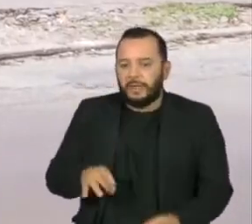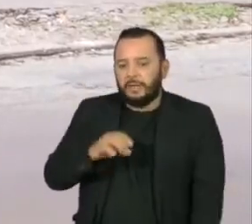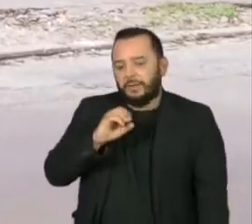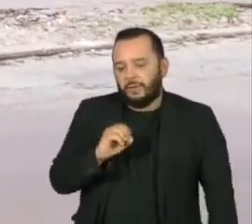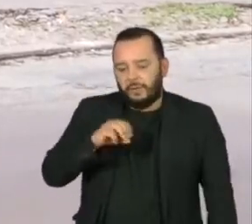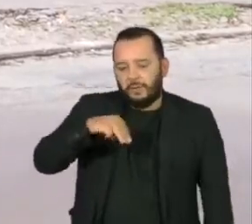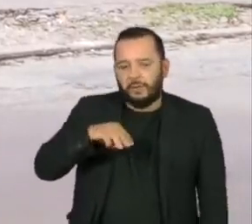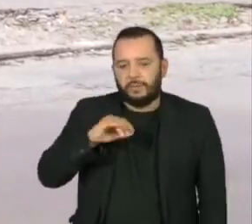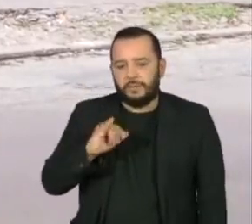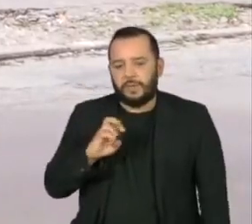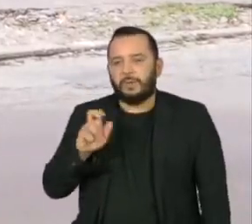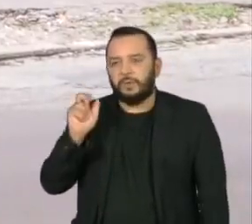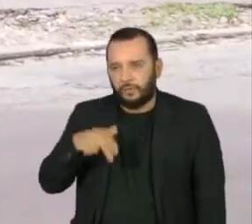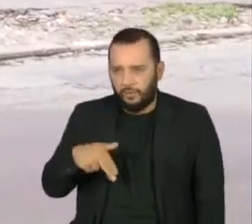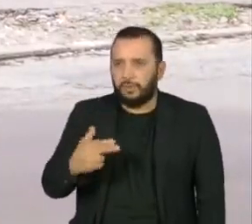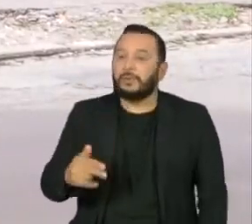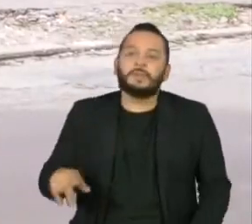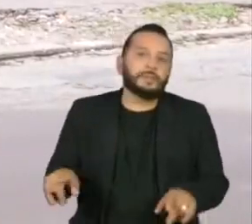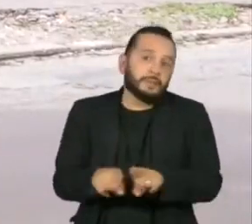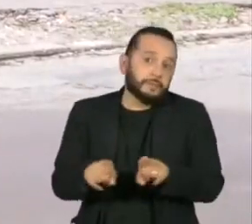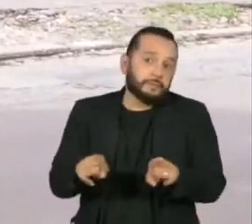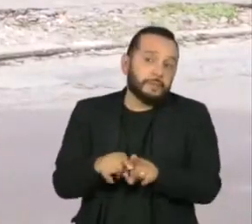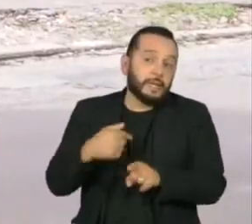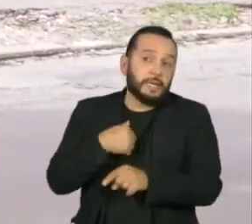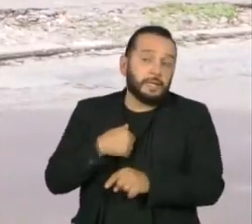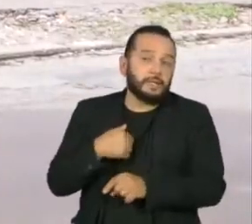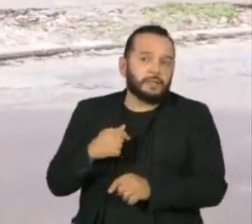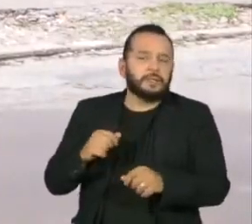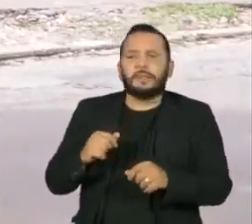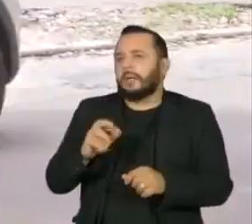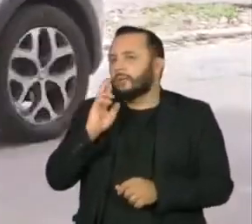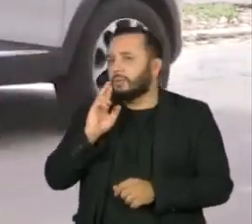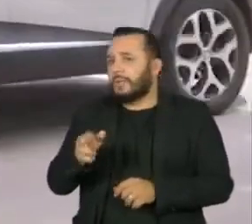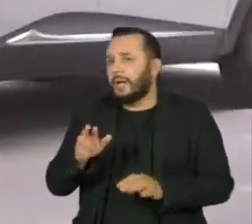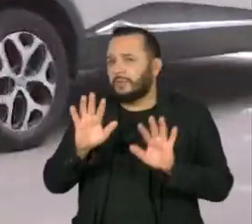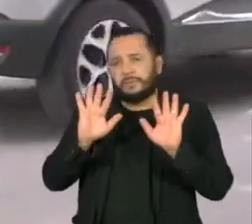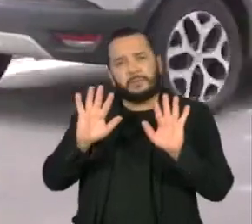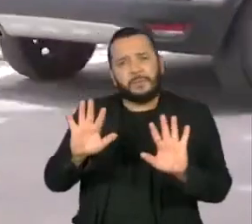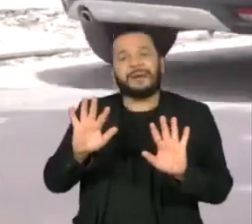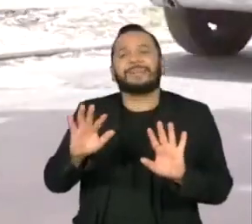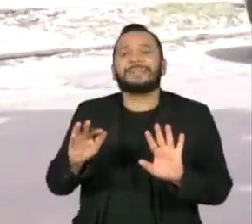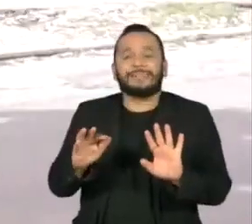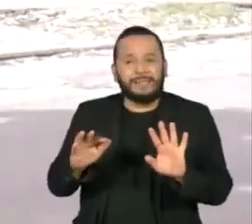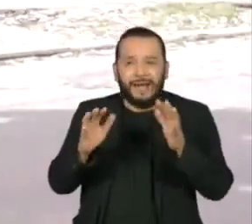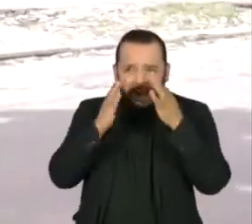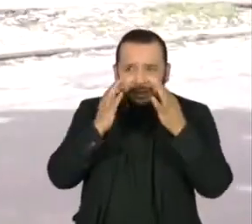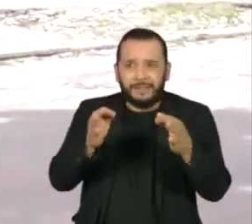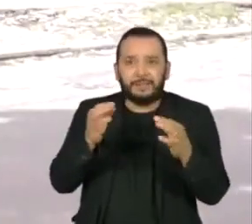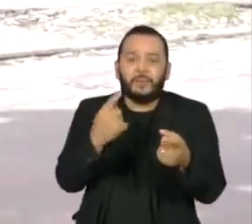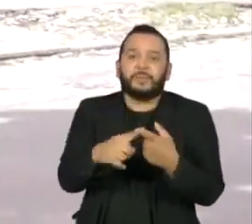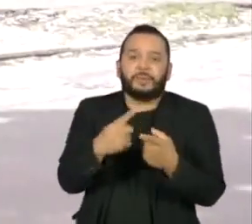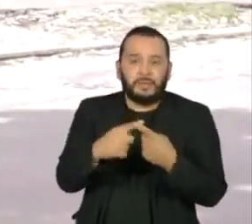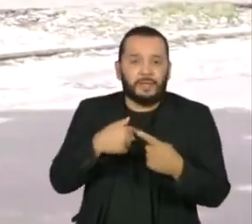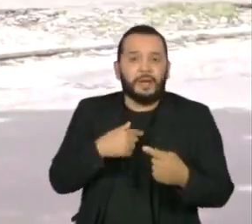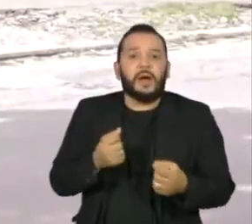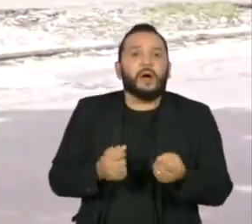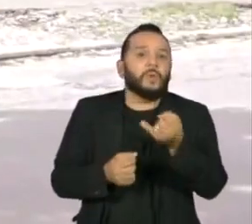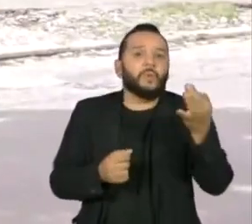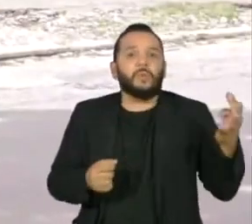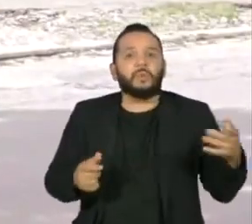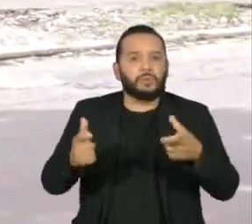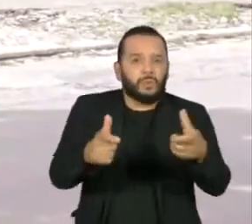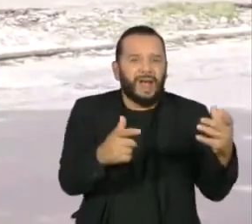Independentemente dos resultados, o surgimento dessa nova variante serve de alerta à vacinação desigual, que faz de alguns